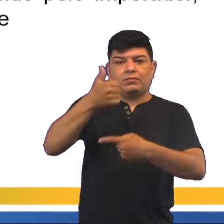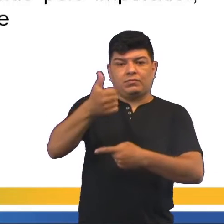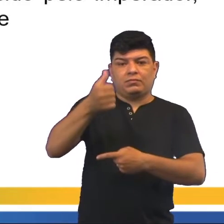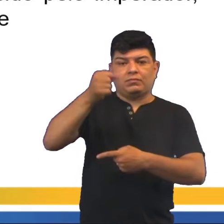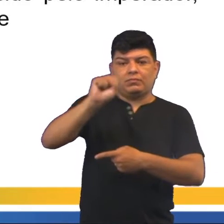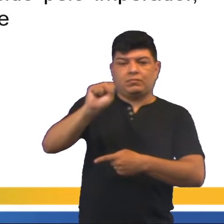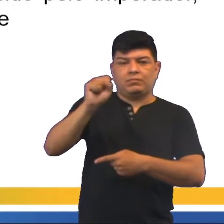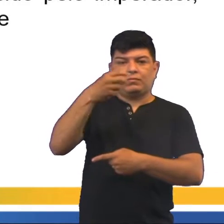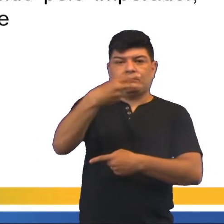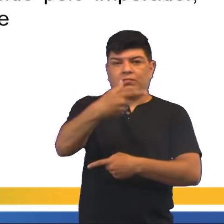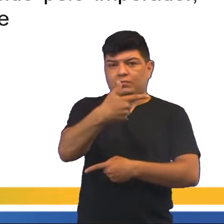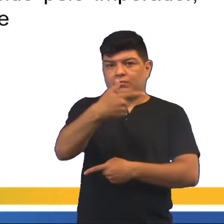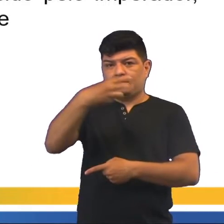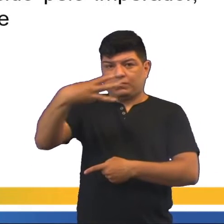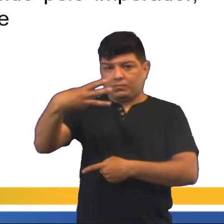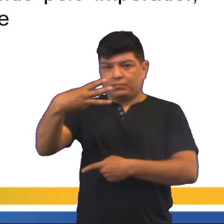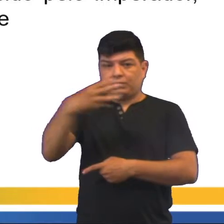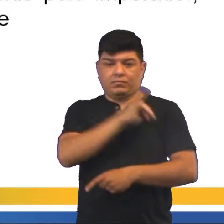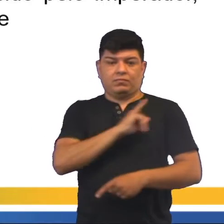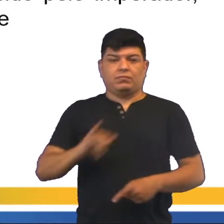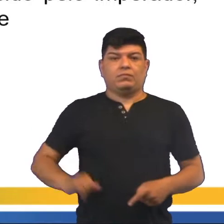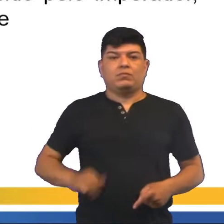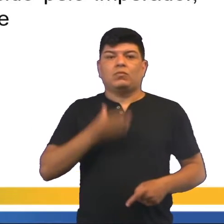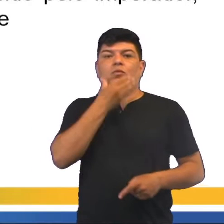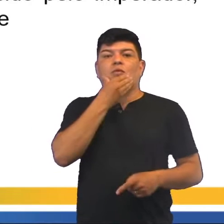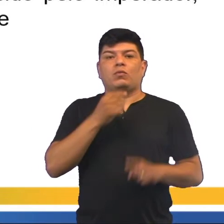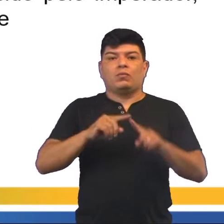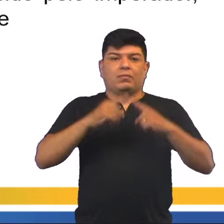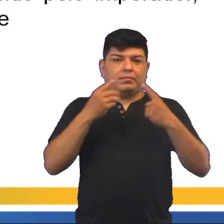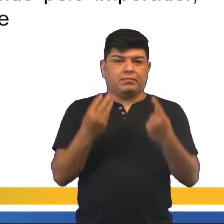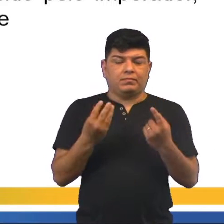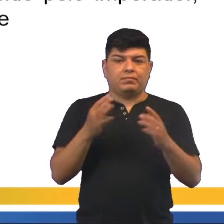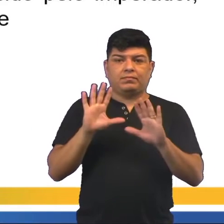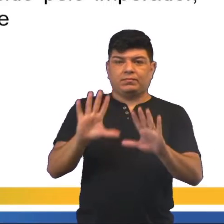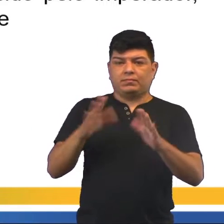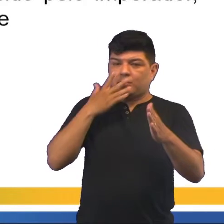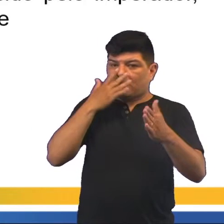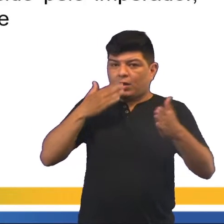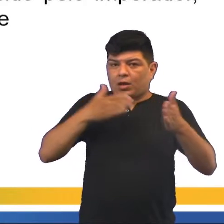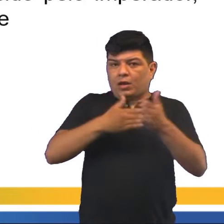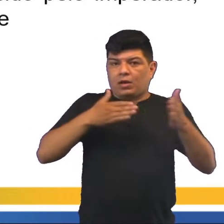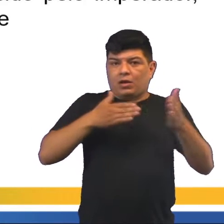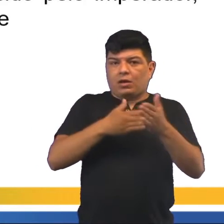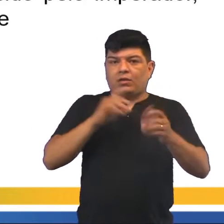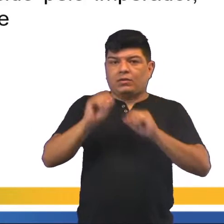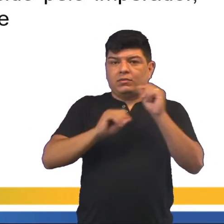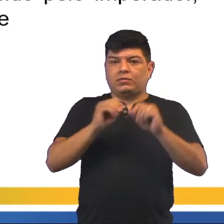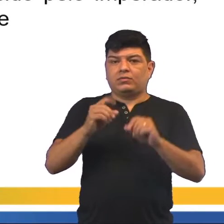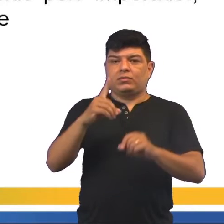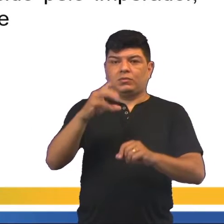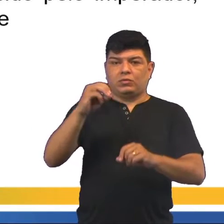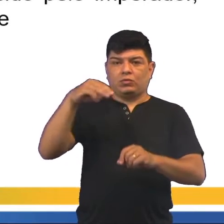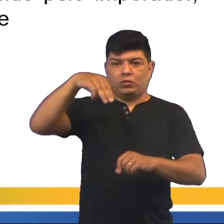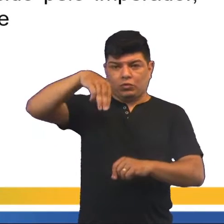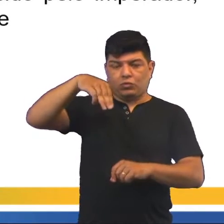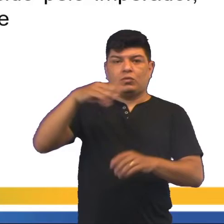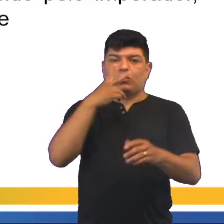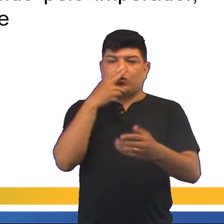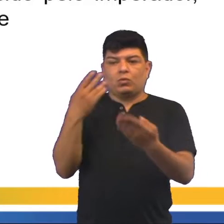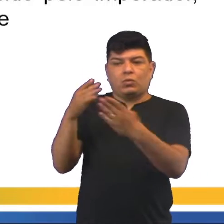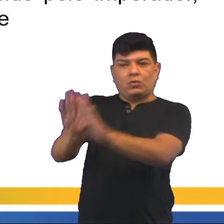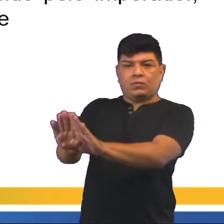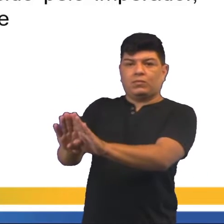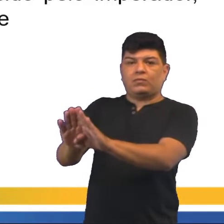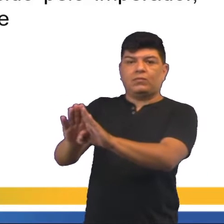1823 ao imperador. Mas como ela limitava os poderes de Dom Pedro I, ele fecha a